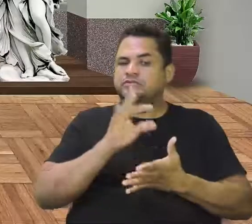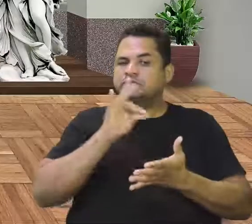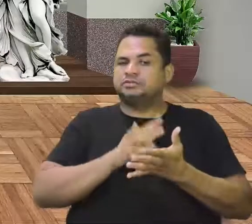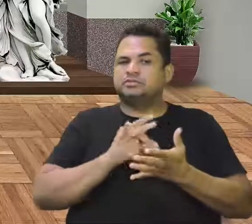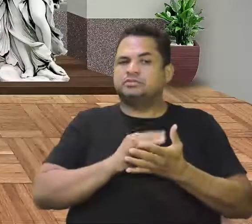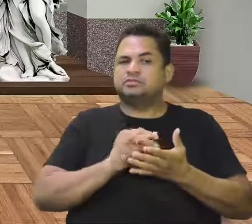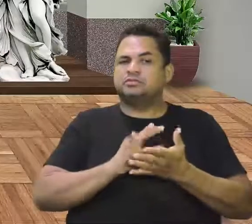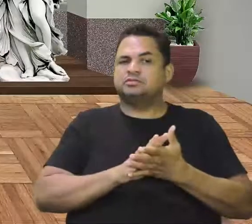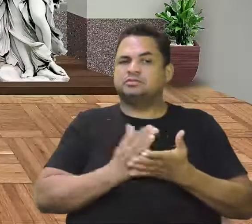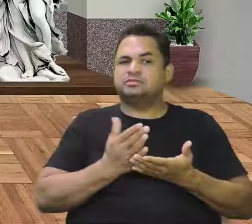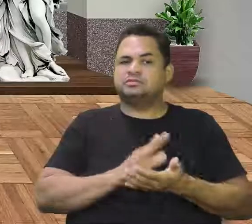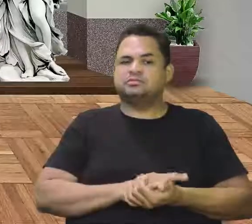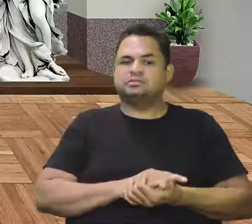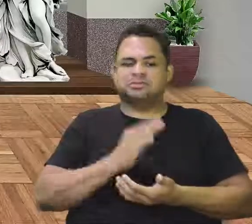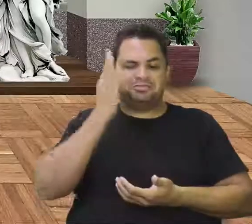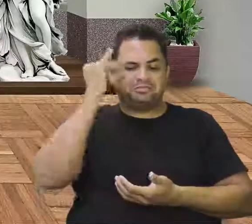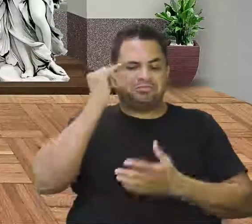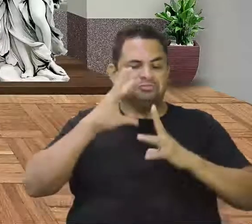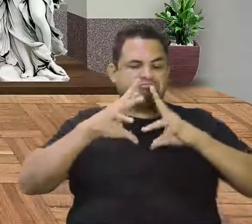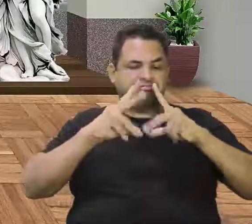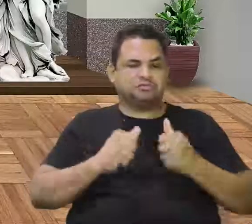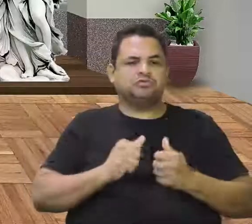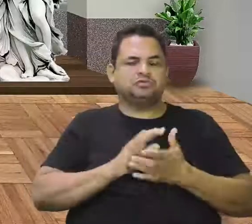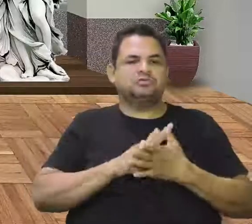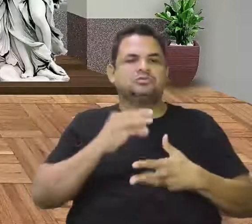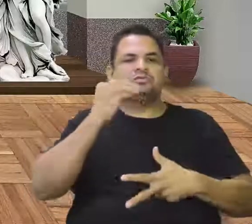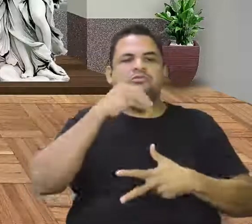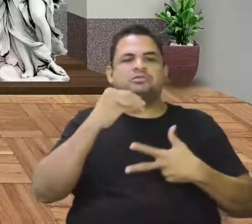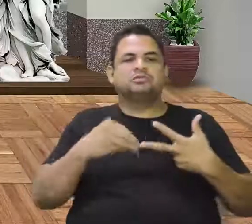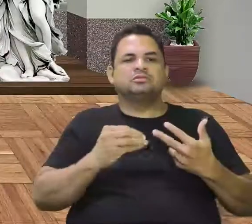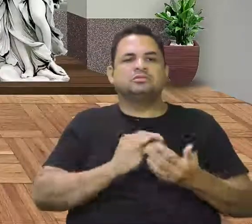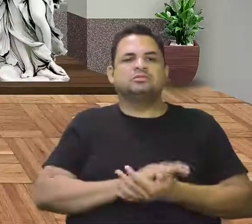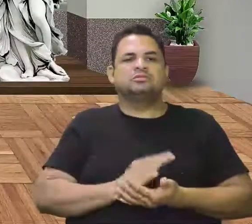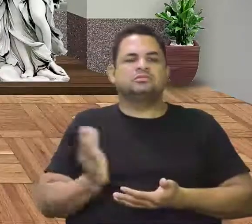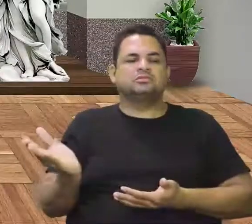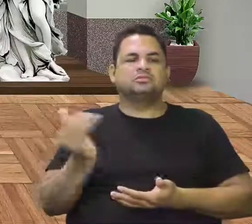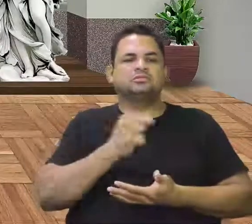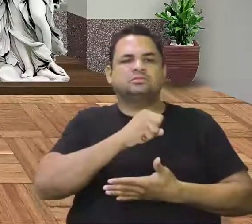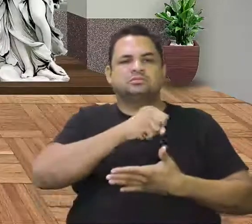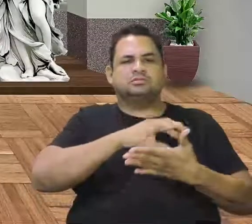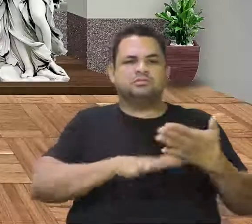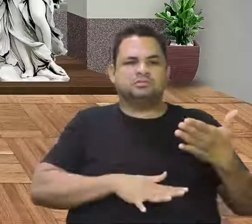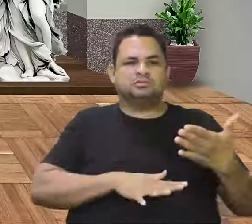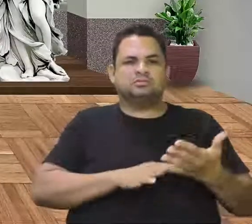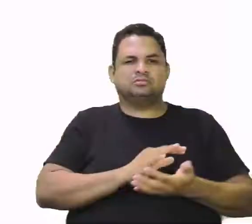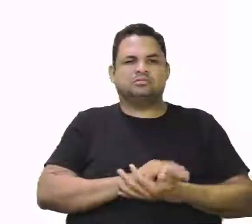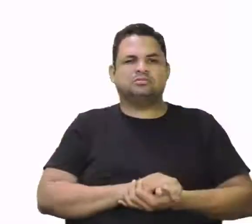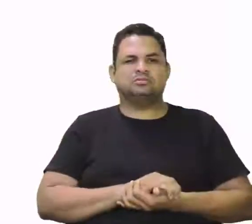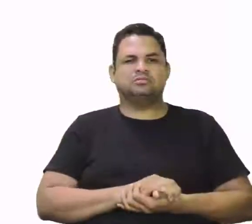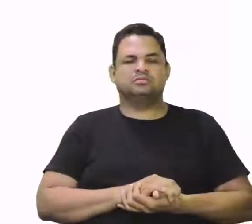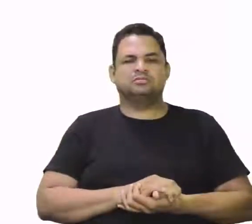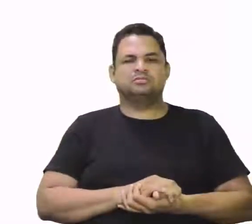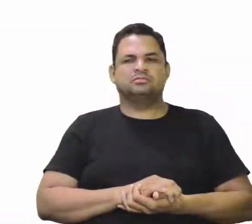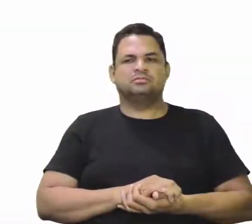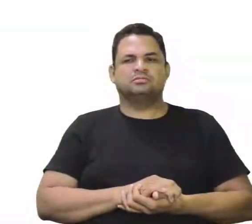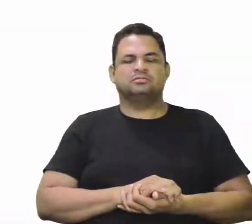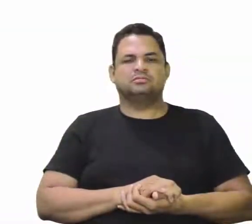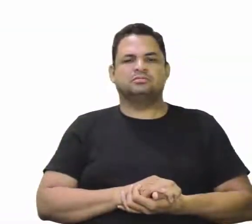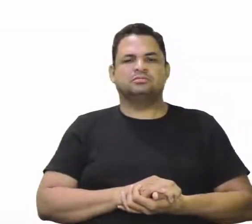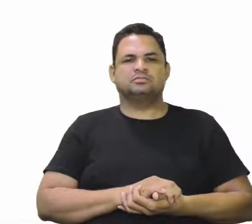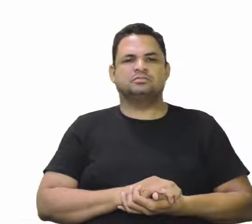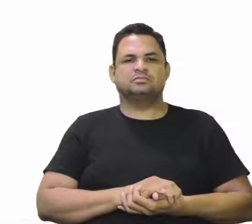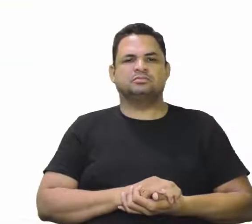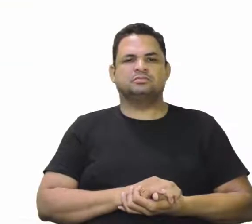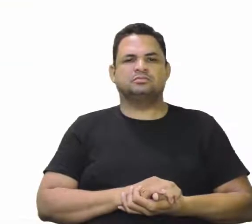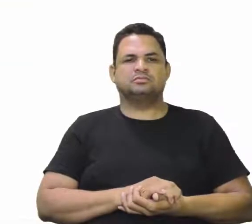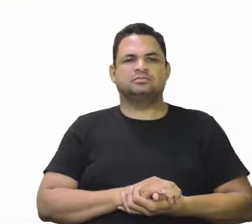feras no Enem. Vamos lá? Atividade de sala. Atividade de